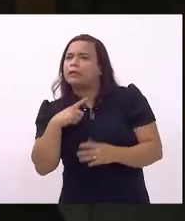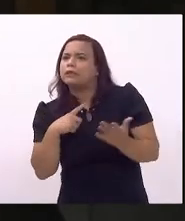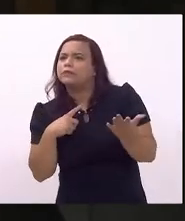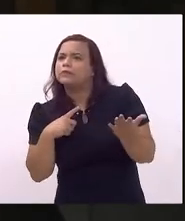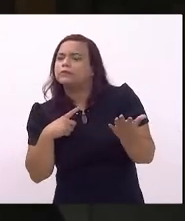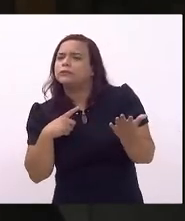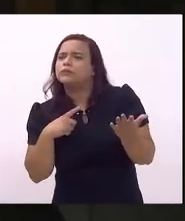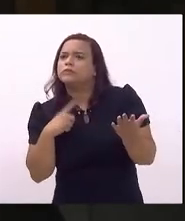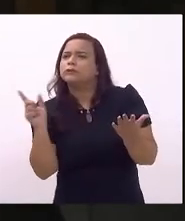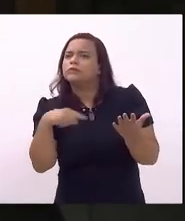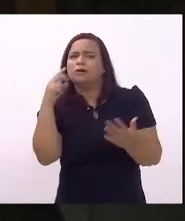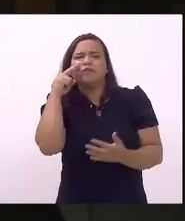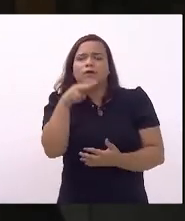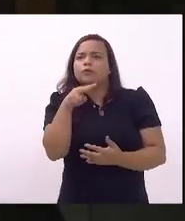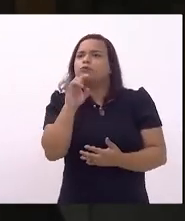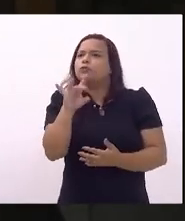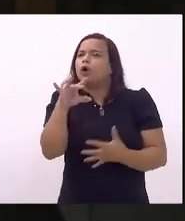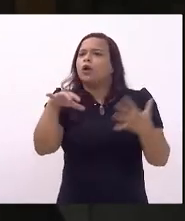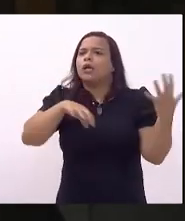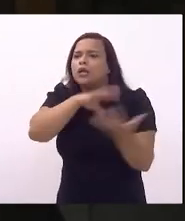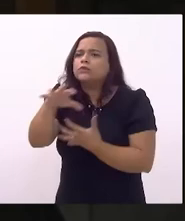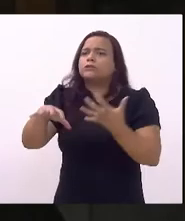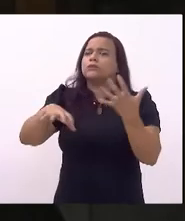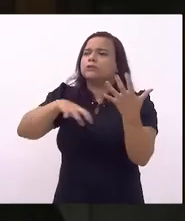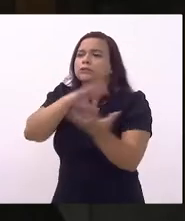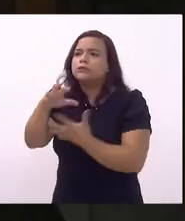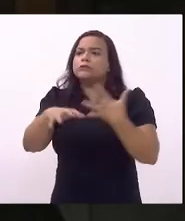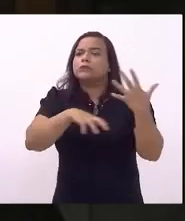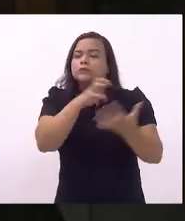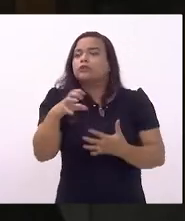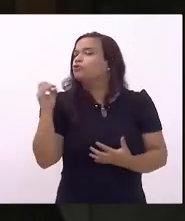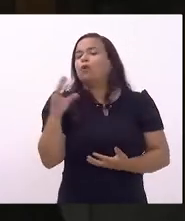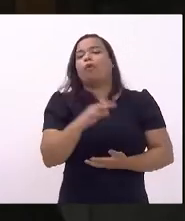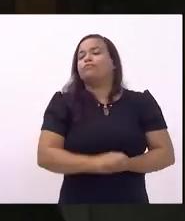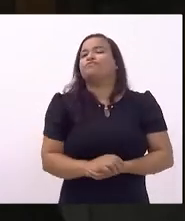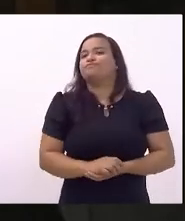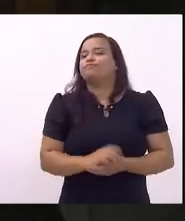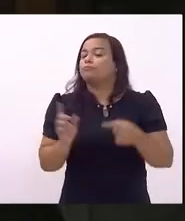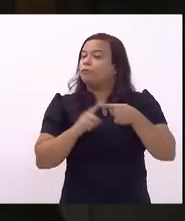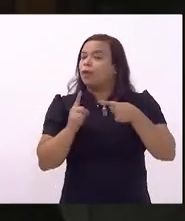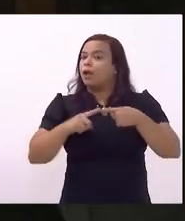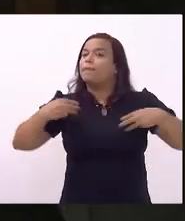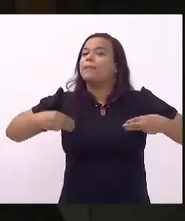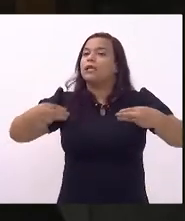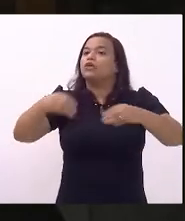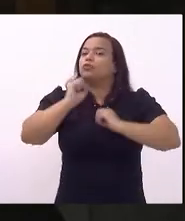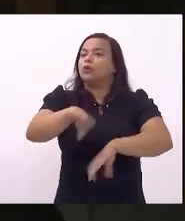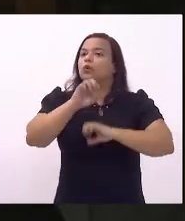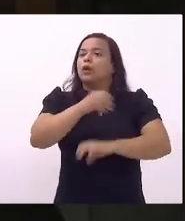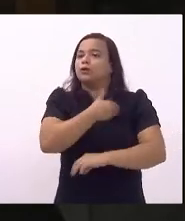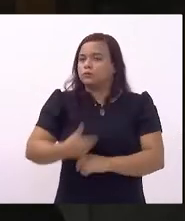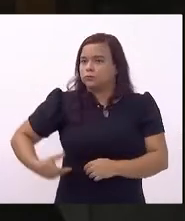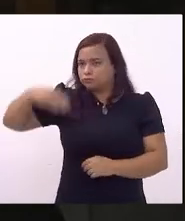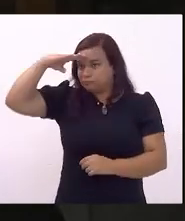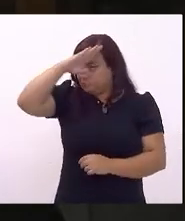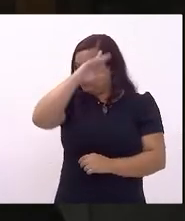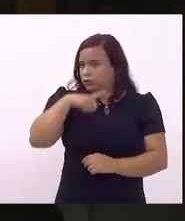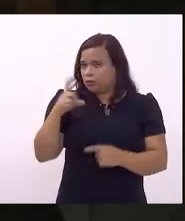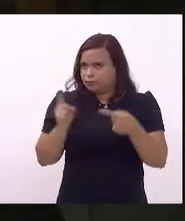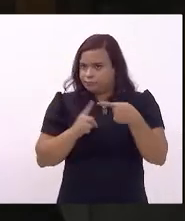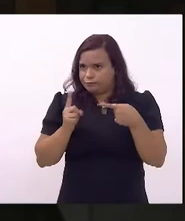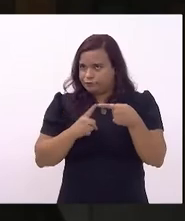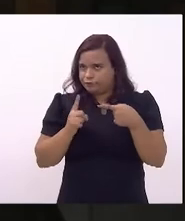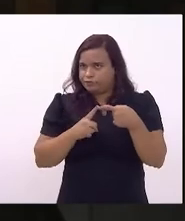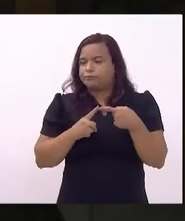a gente viu crise atrás de crise primeiro a gente teve um ministro da educação no governo Bolsonaro que